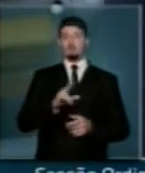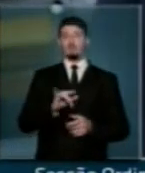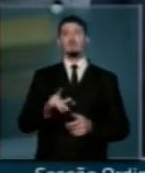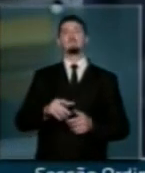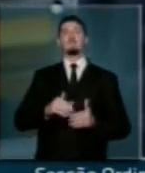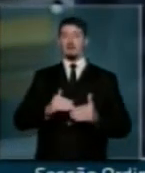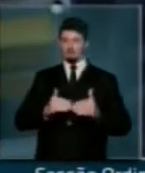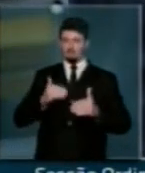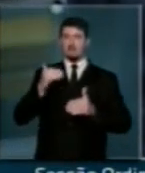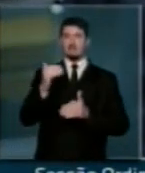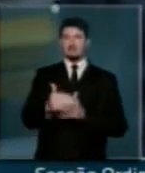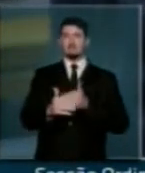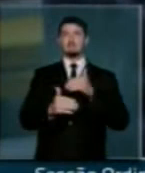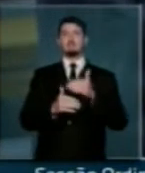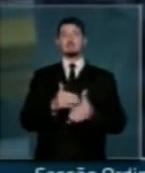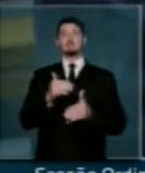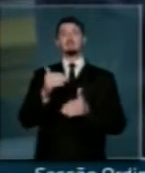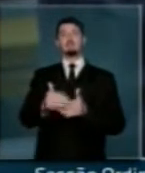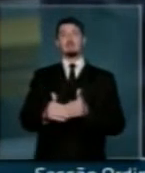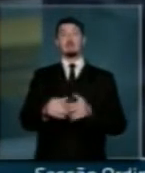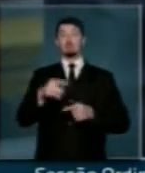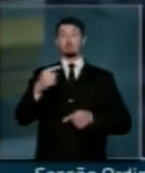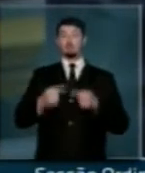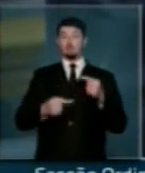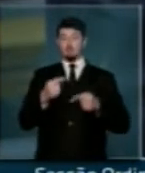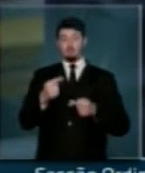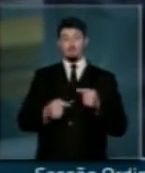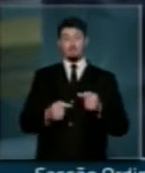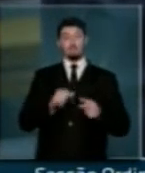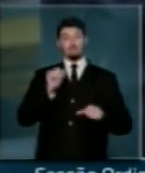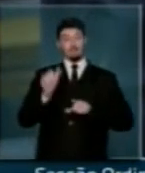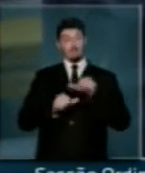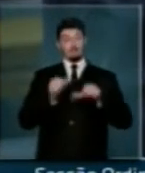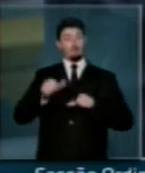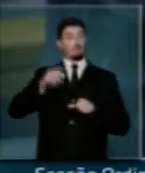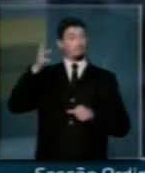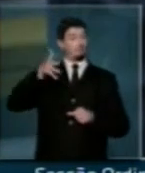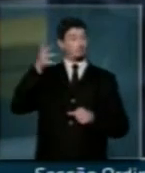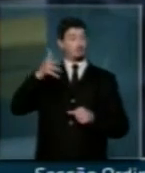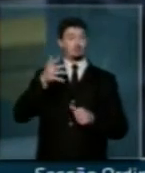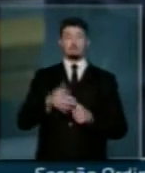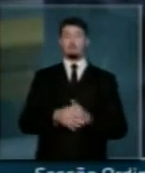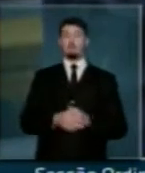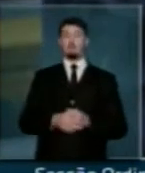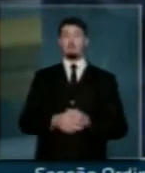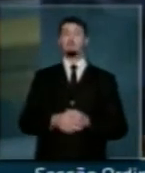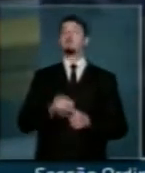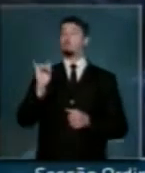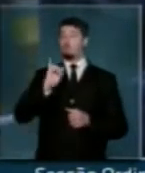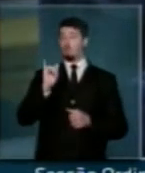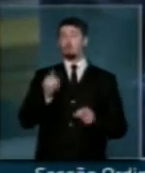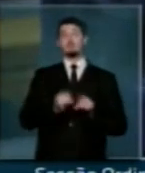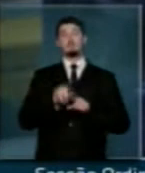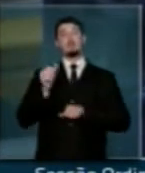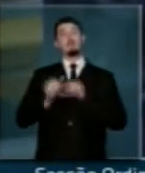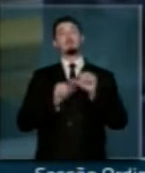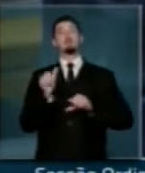processo de discussão da reforma política, da reforma tributária.